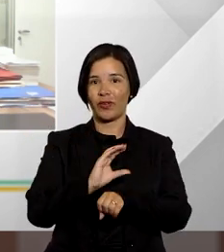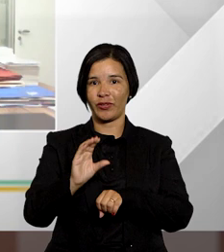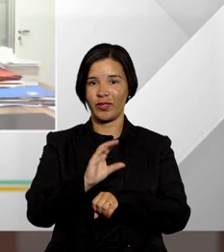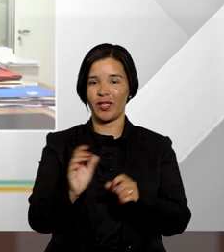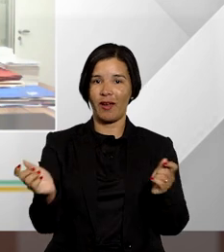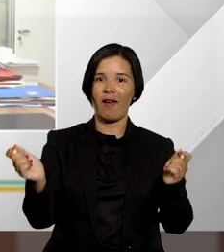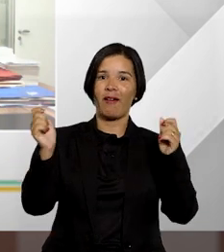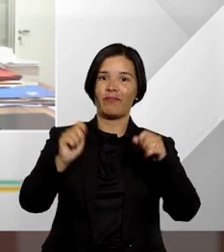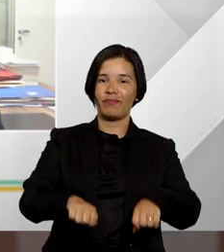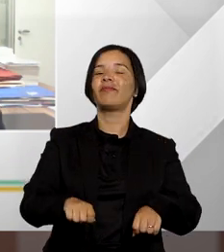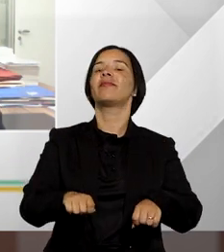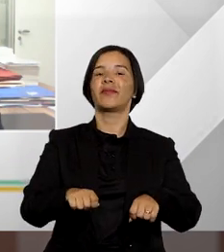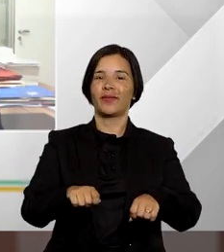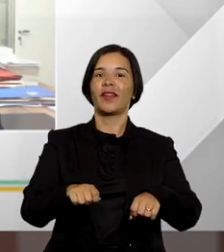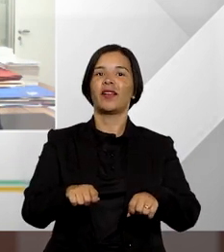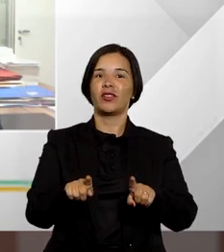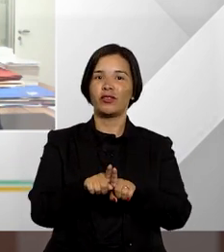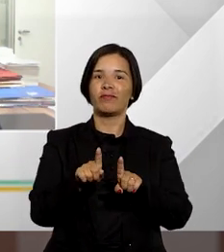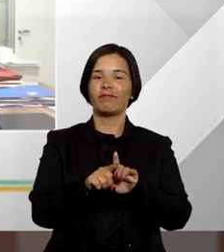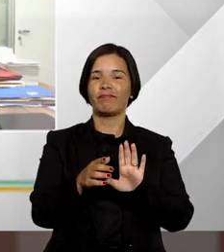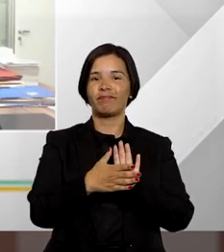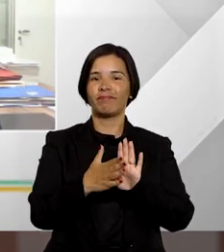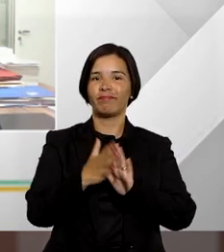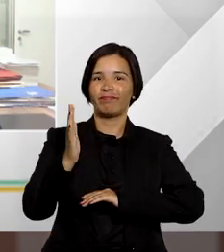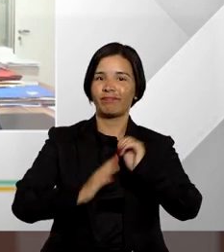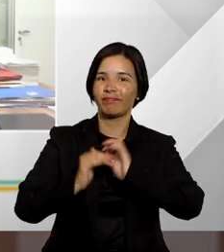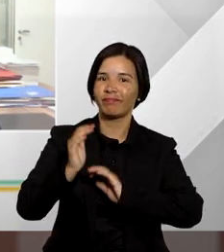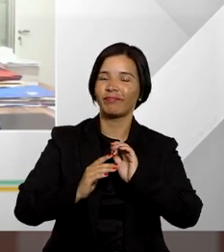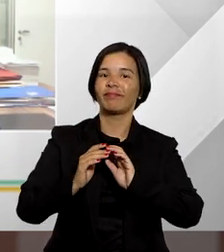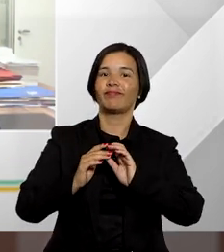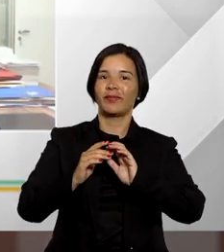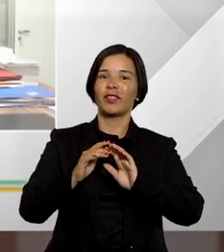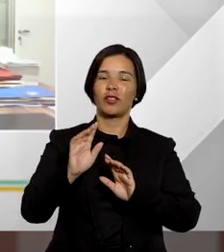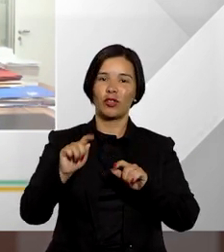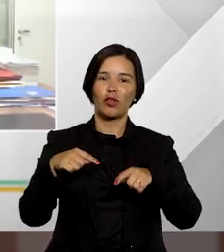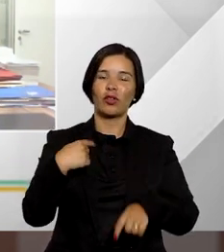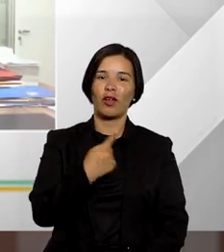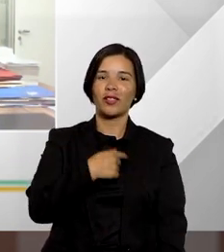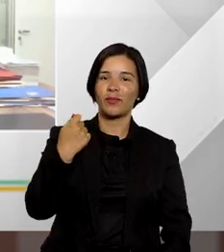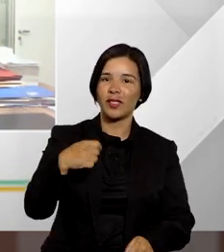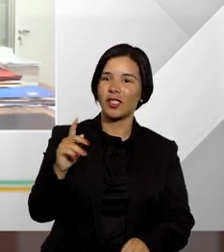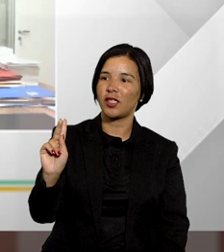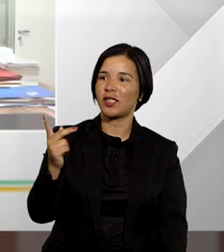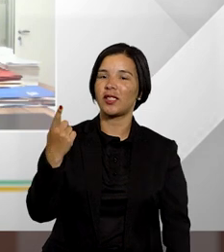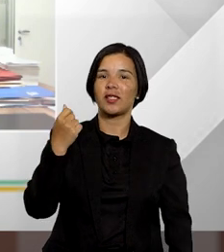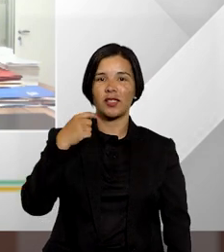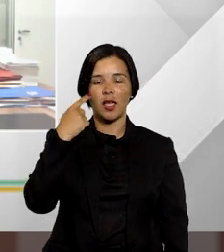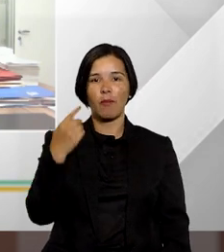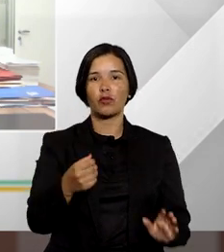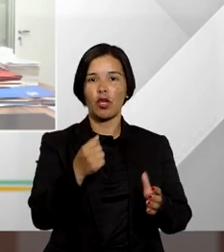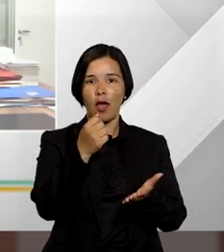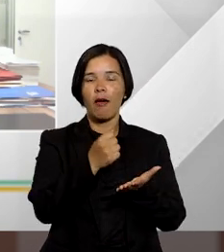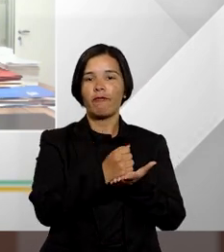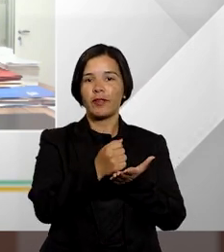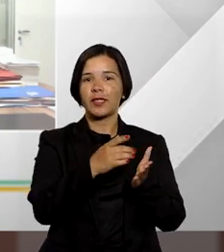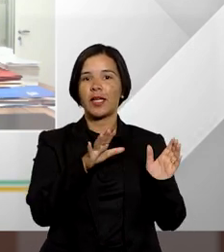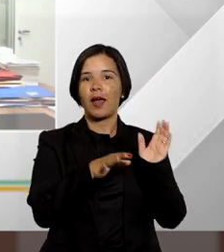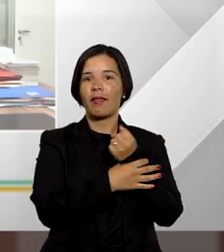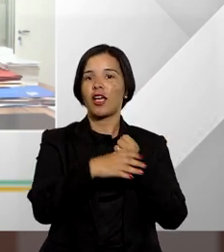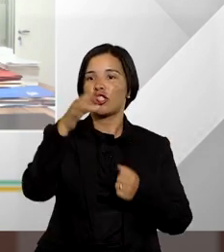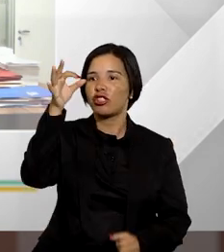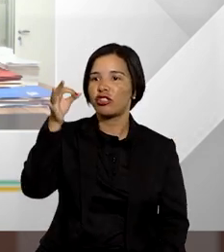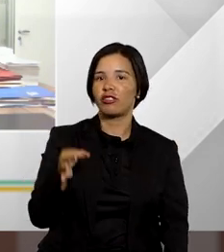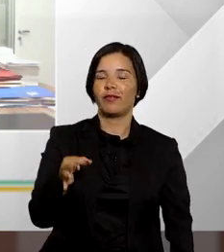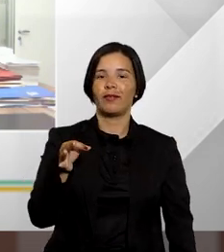possa ser realmente colocada em prática e para isso precisamos da verba honorária ser fixada de forma digna e essa é a